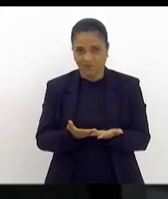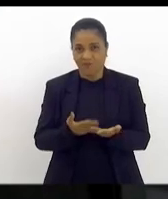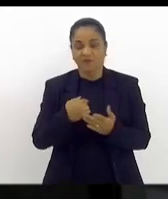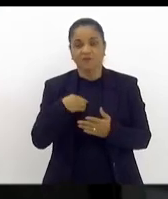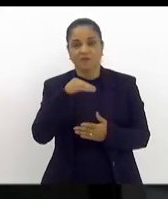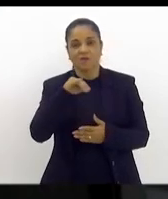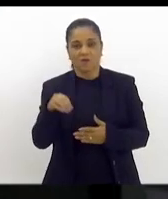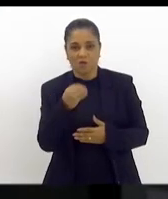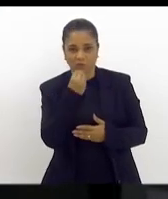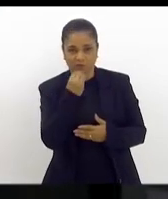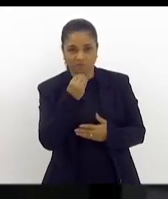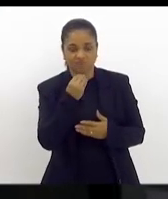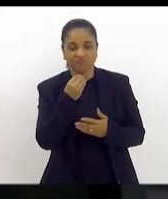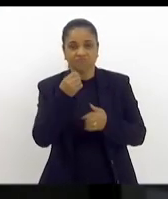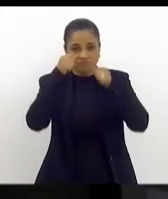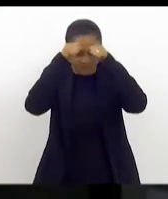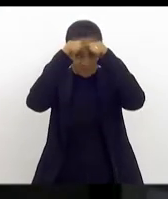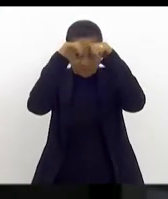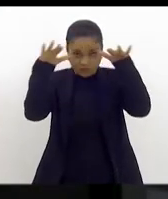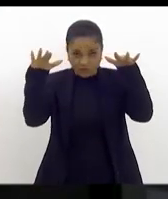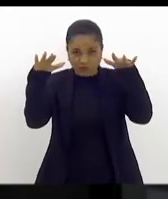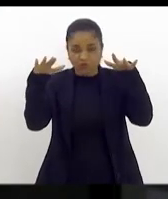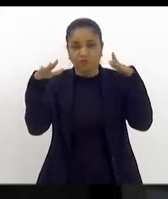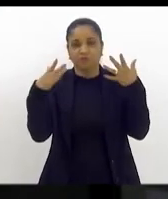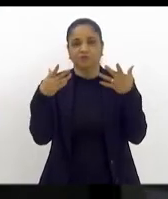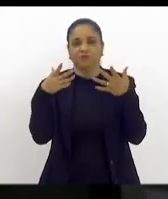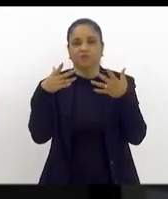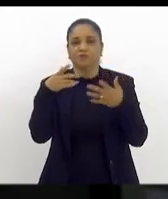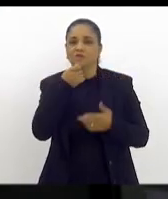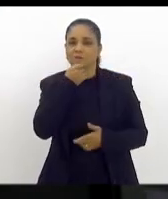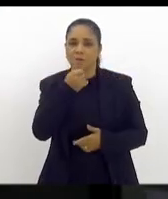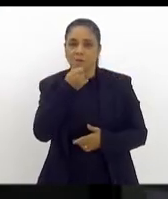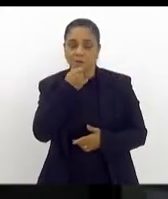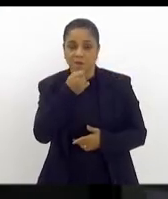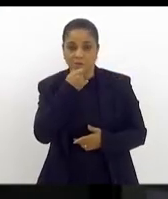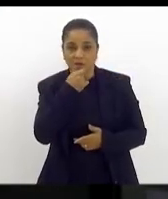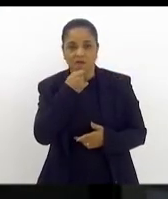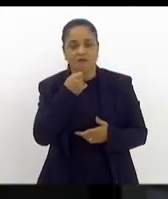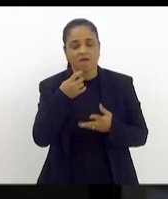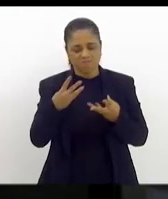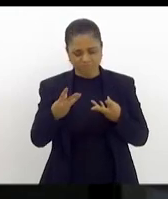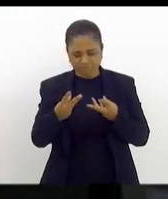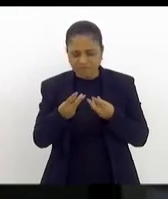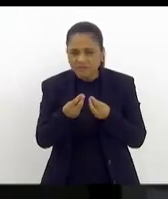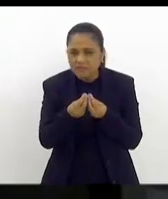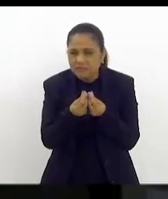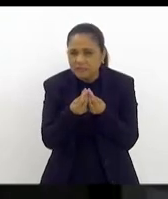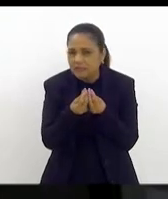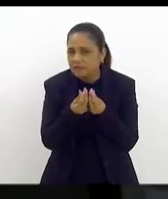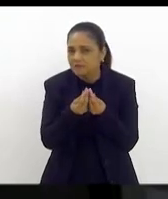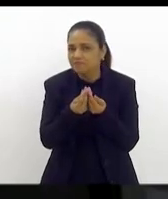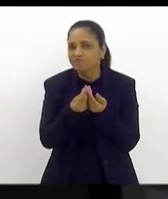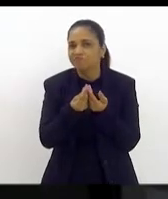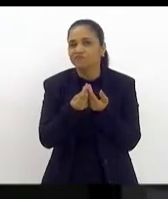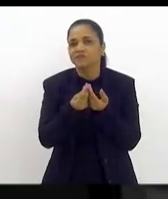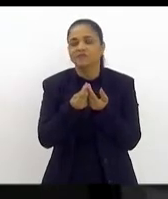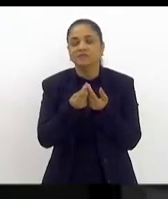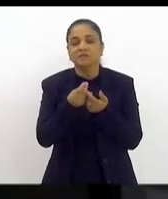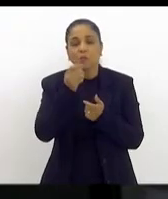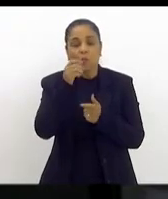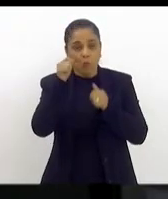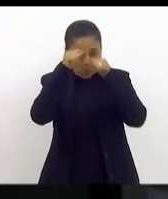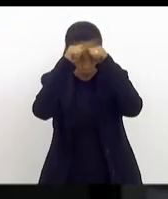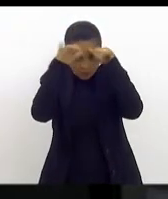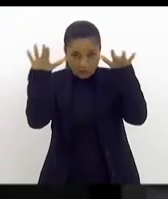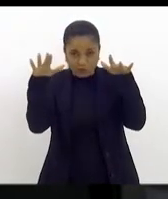autismo hoje é algo muito delicado, porque sabemos que o autismo hoje, na cabeça de muitas pessoas, é